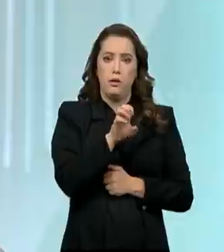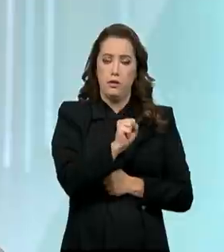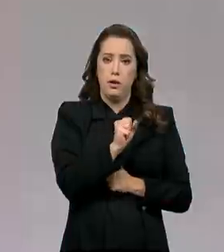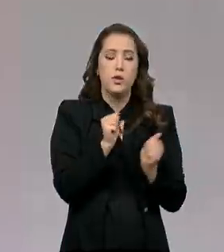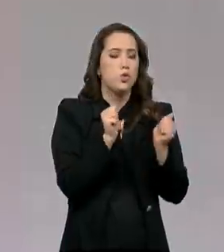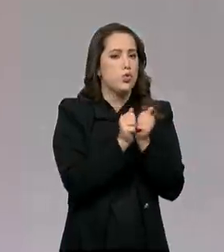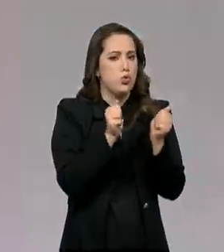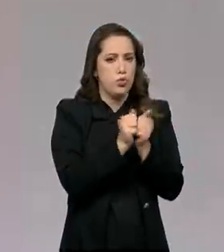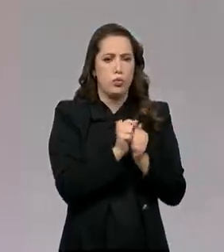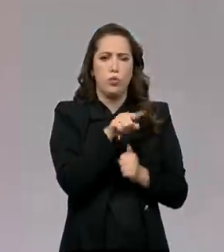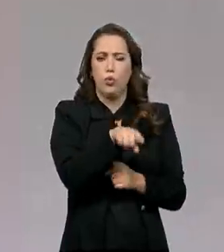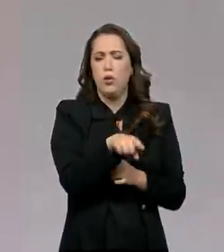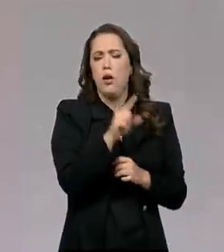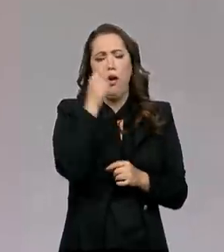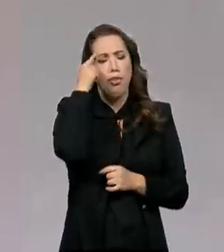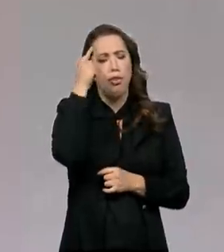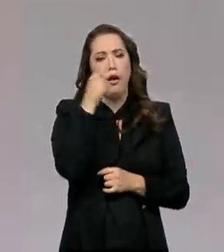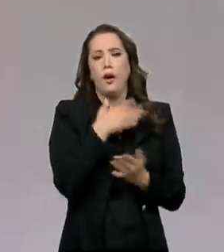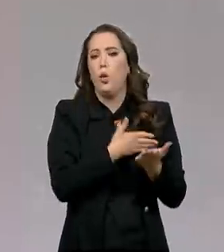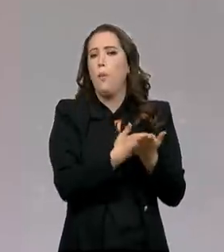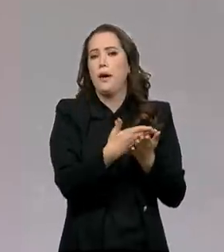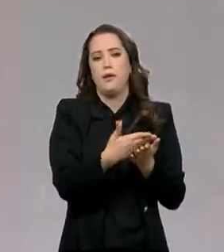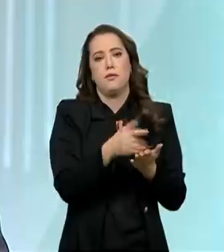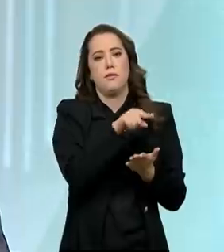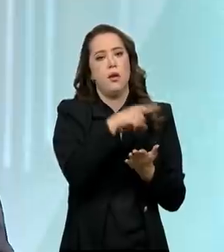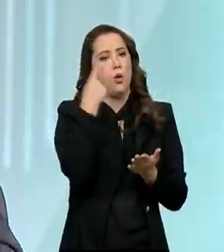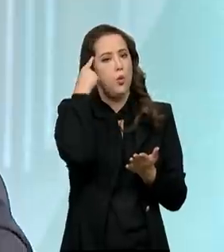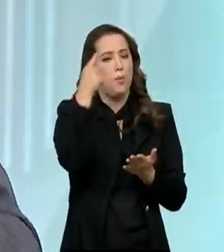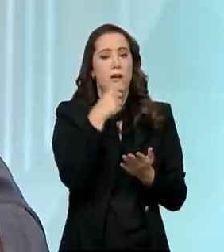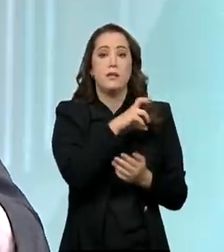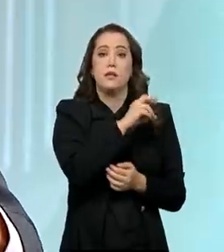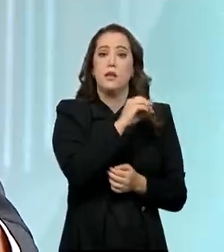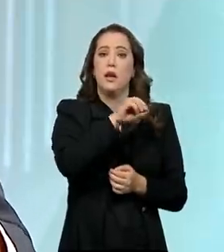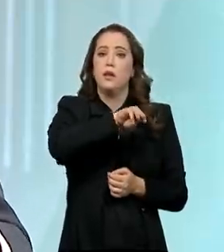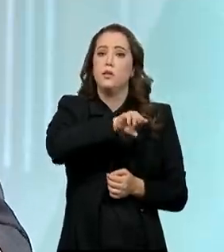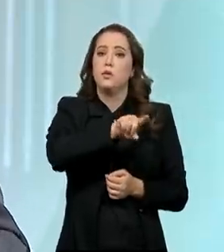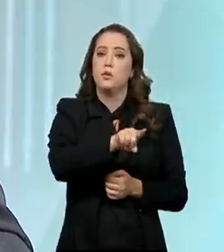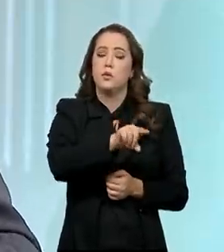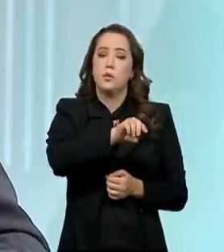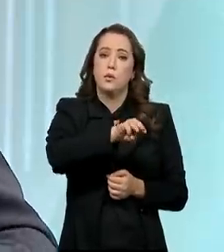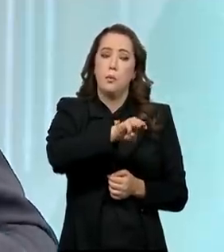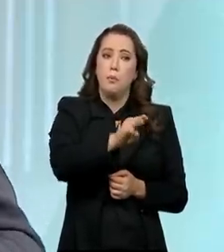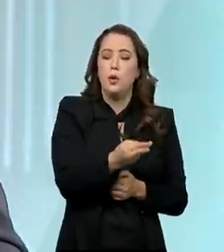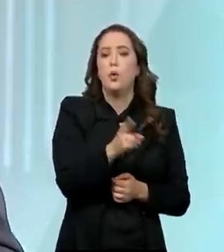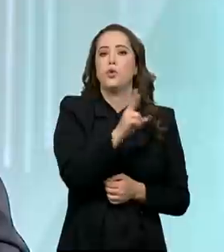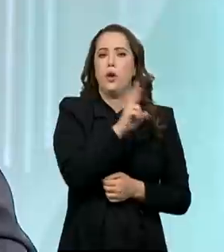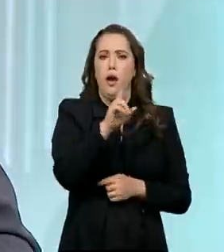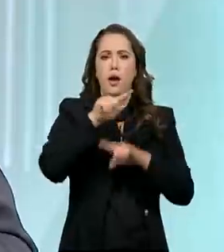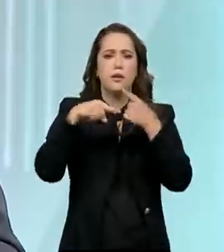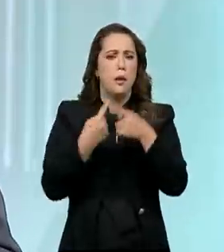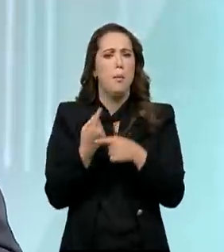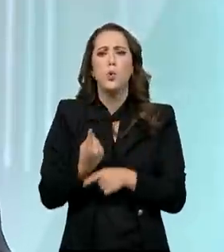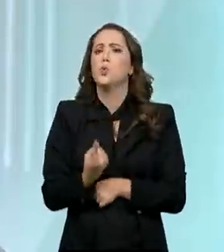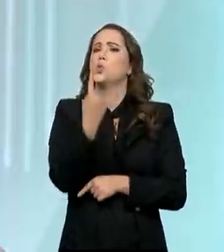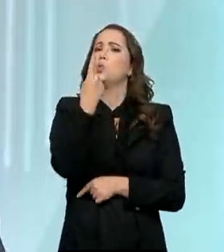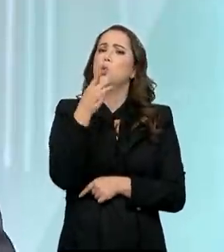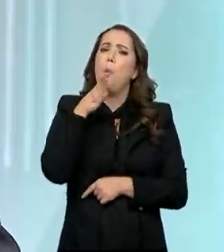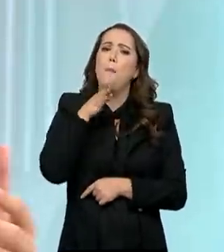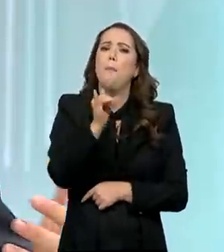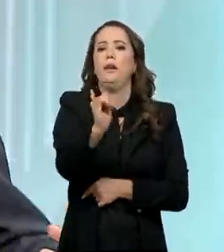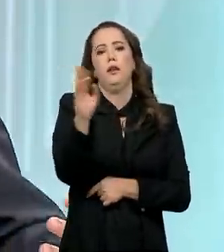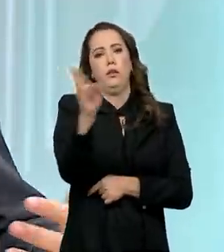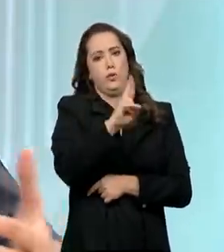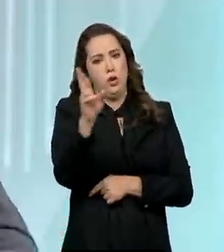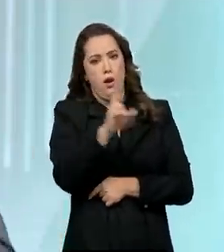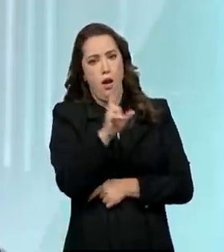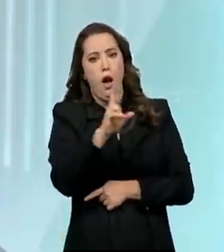Paulo, é isso seja como um piloto. É uma operação que começa com 500 milhões de reais, pode chegar a um bilhão e a gente vai criar a normatização e o padrão